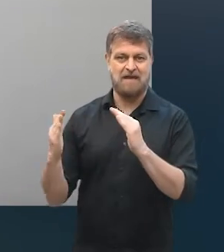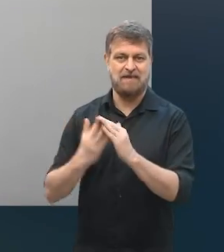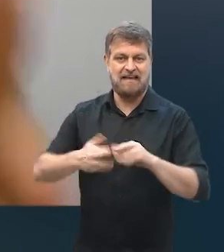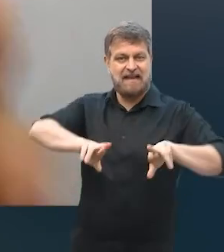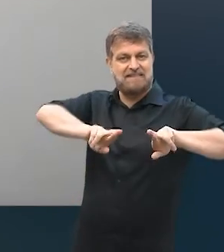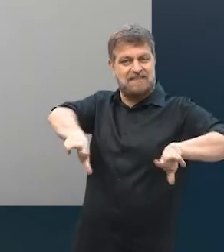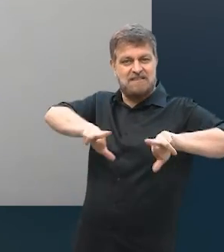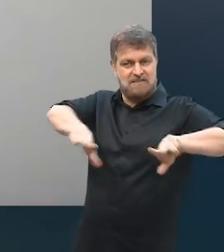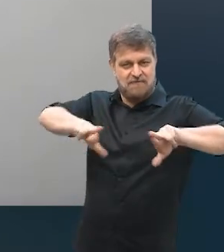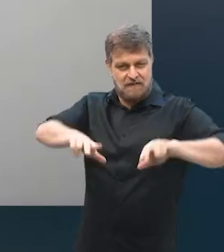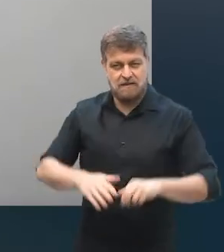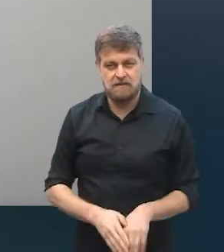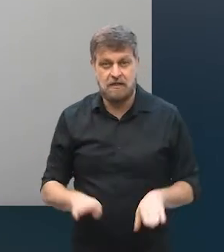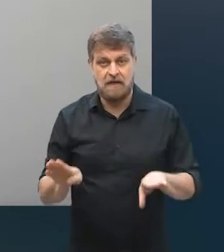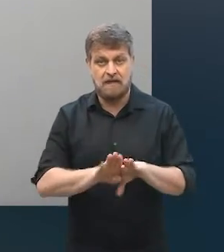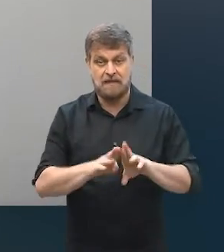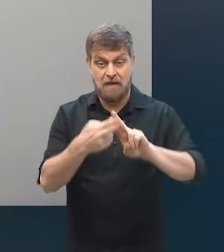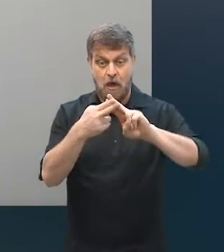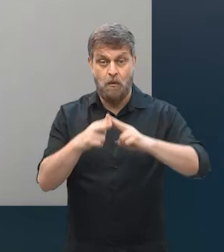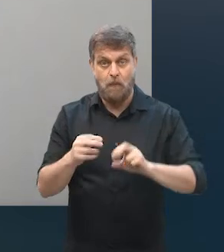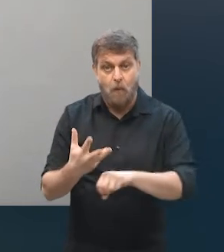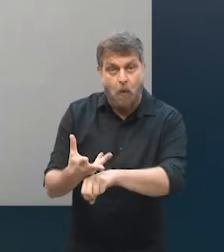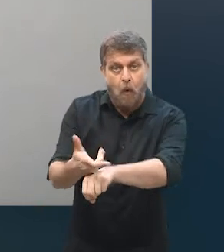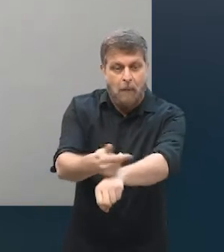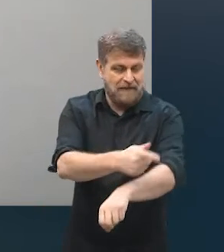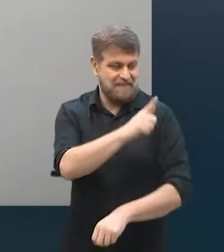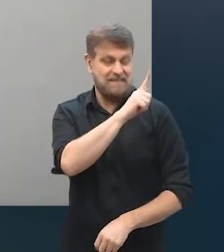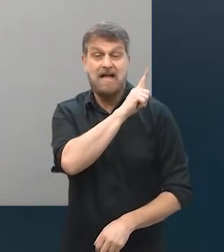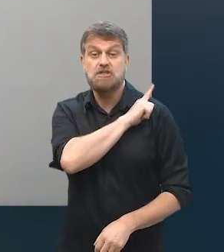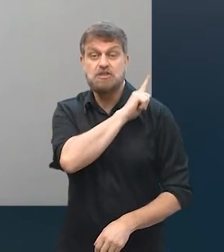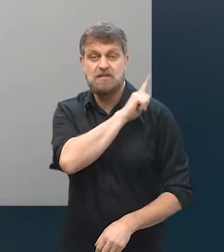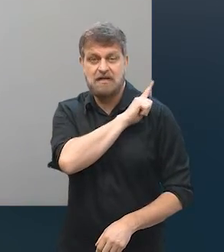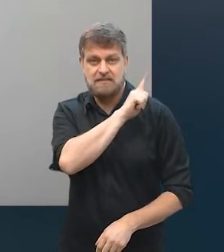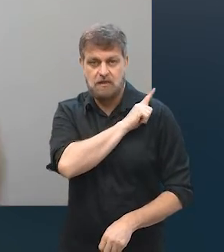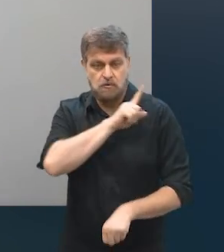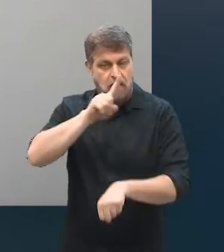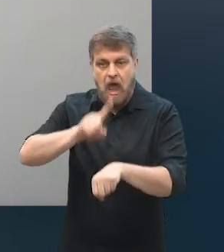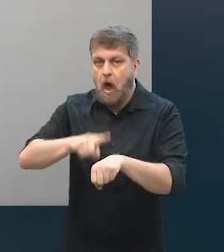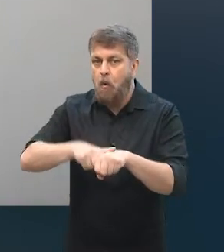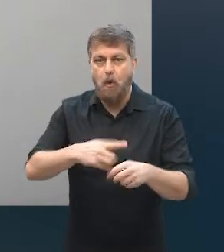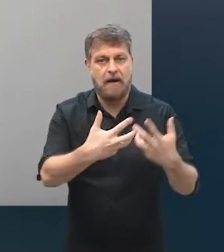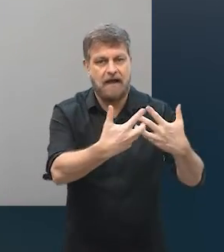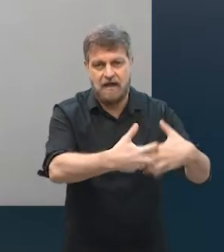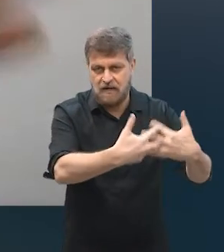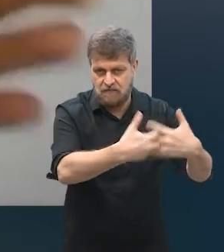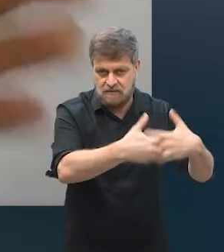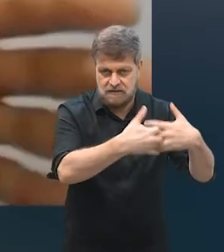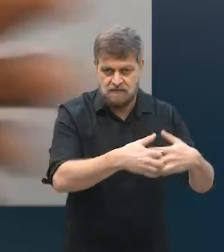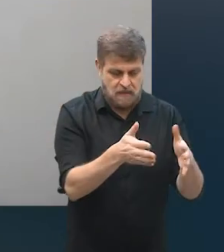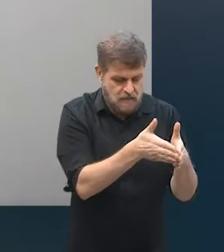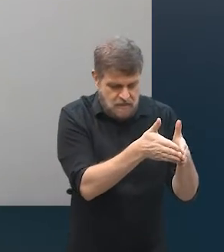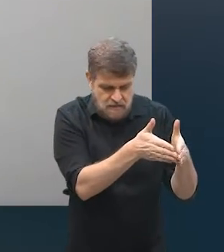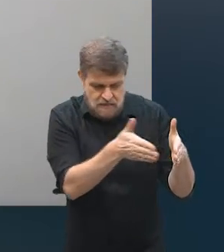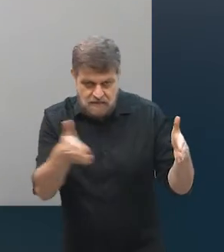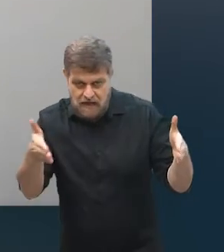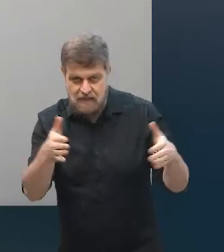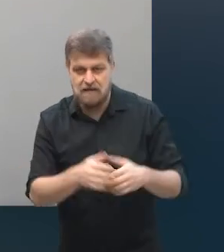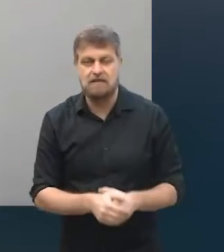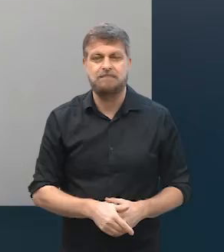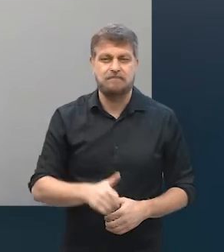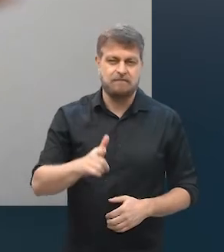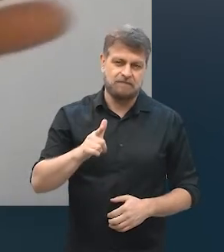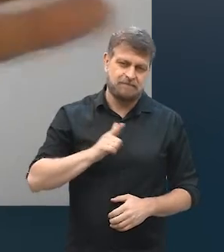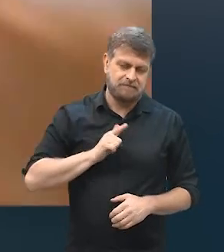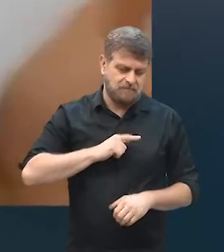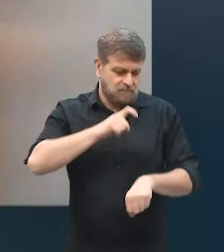de competências gerenciais, eu acho que perpassa não apenas o horário de funcionamento, né, então vai funcionar de tal horário a tal horário,